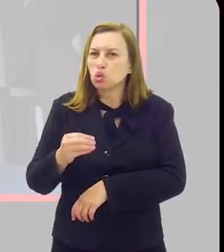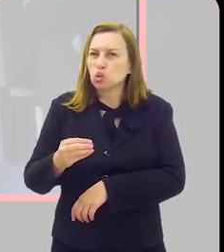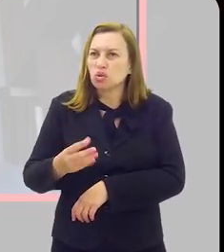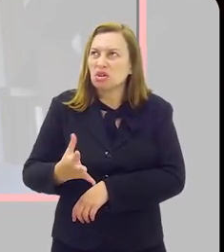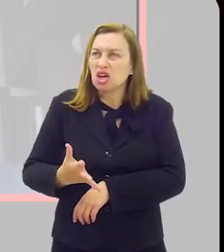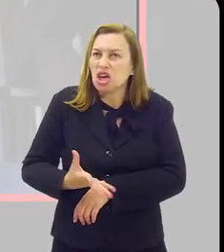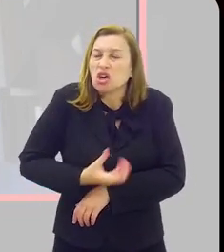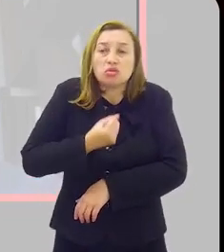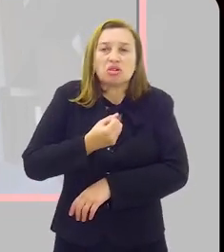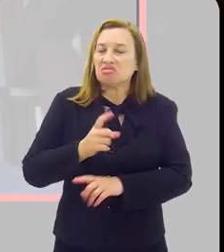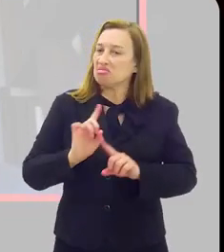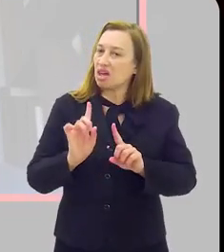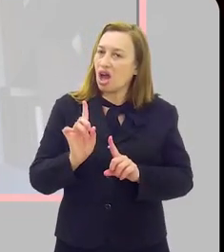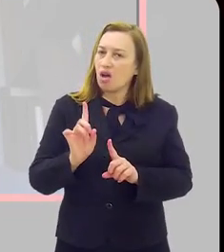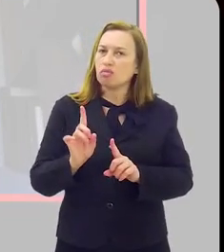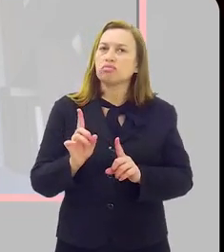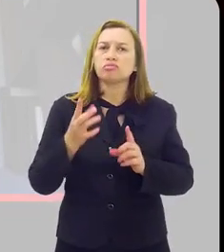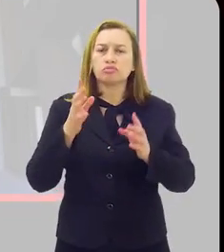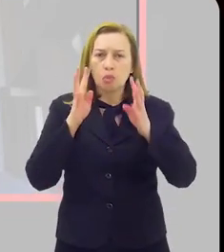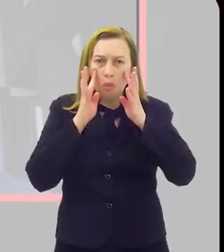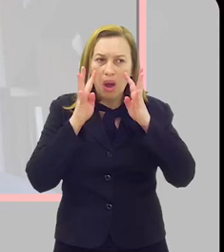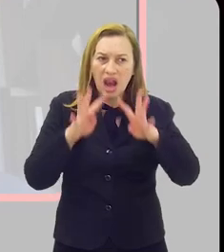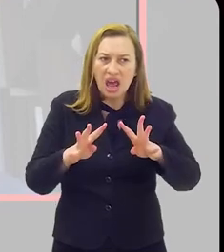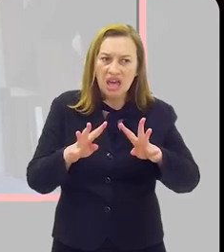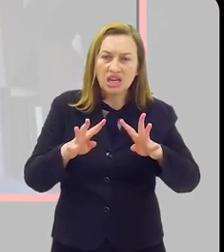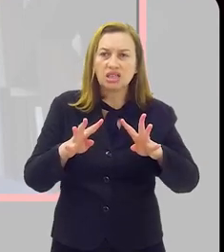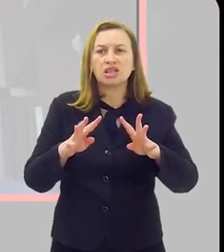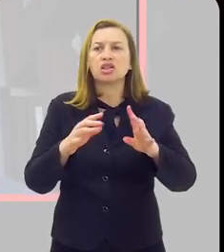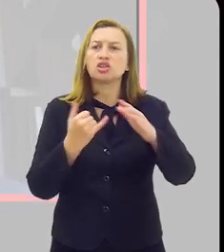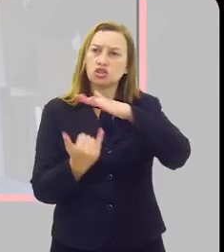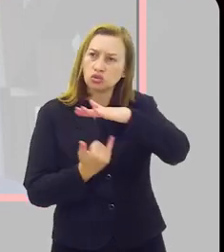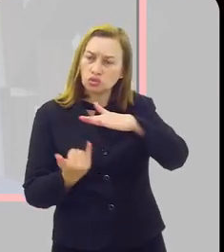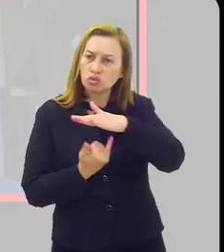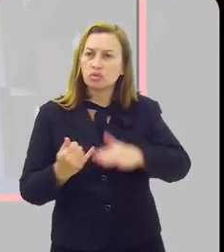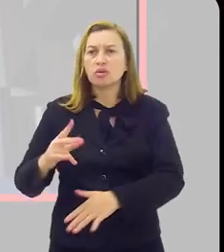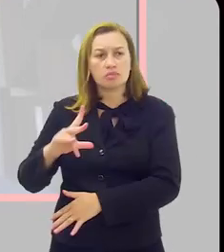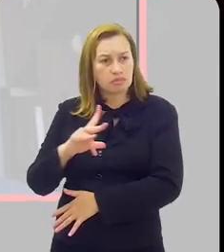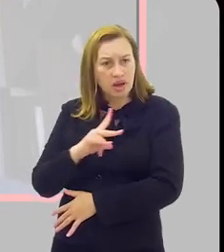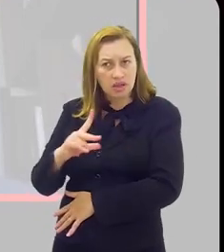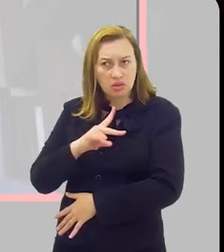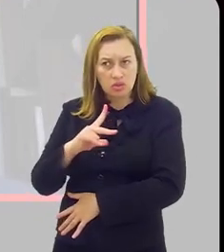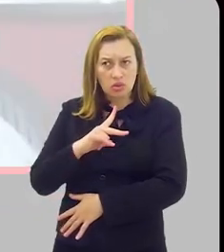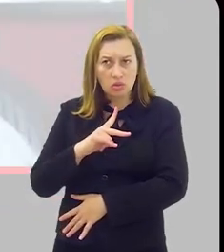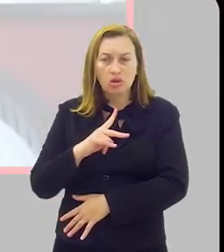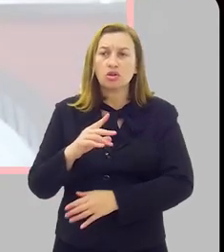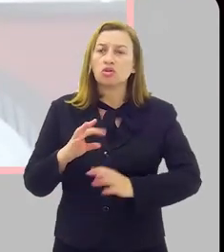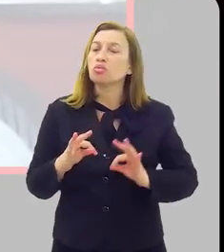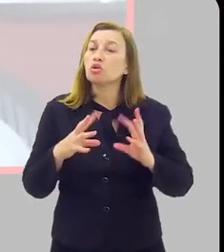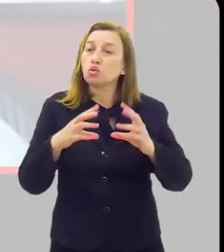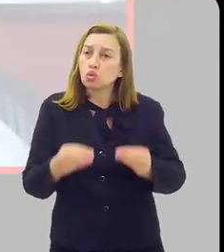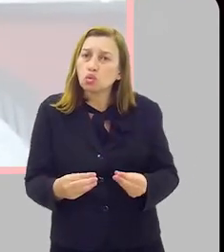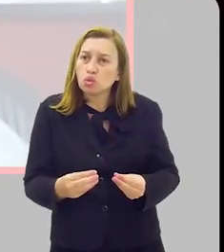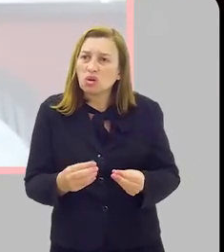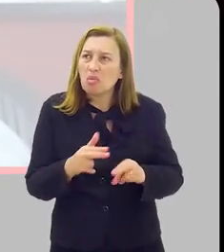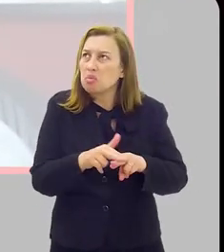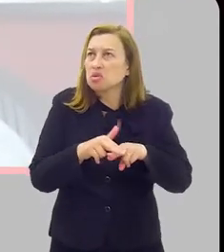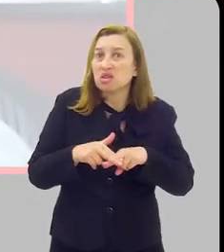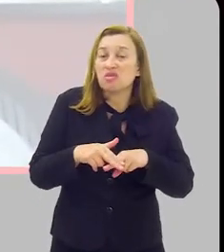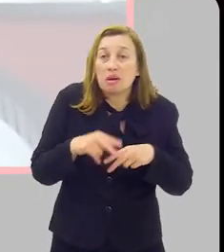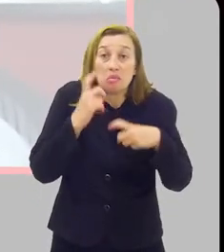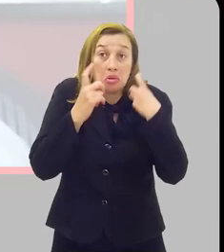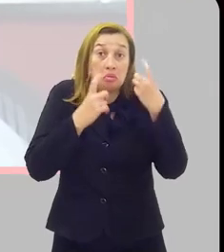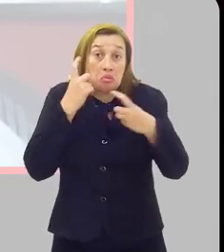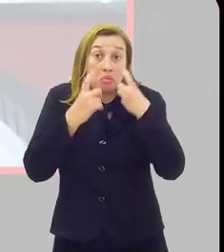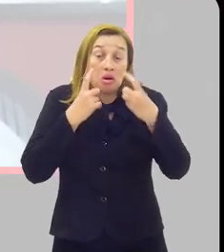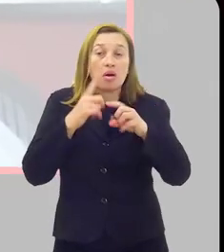é surpreendente, né? Todos nós estamos muito alertas, institucional e pessoalmente, sobre isso. E não há razão para